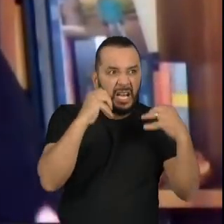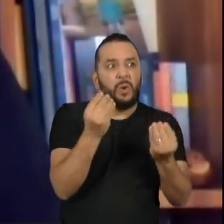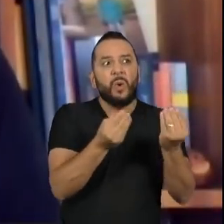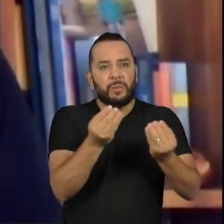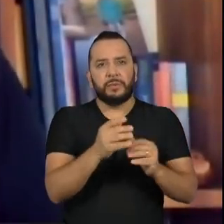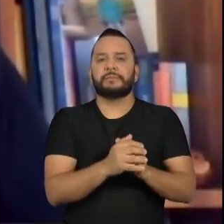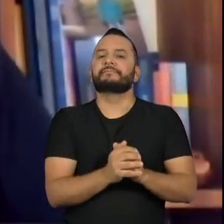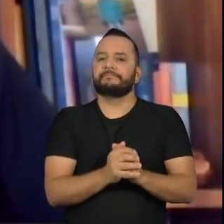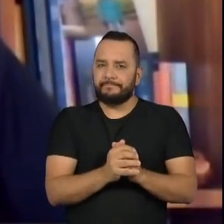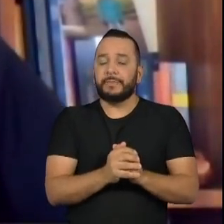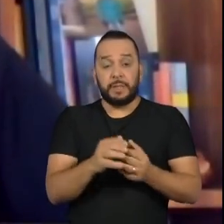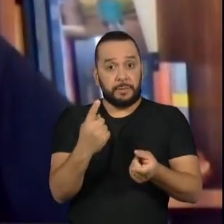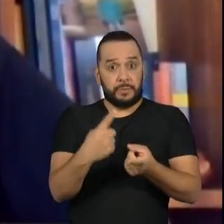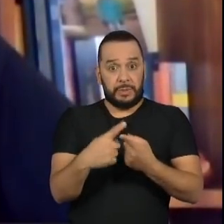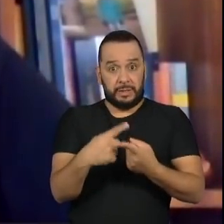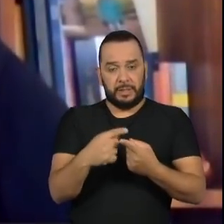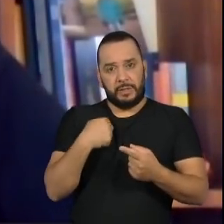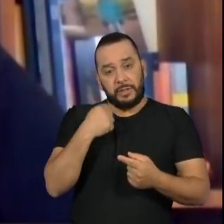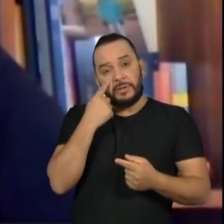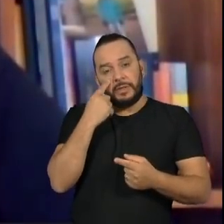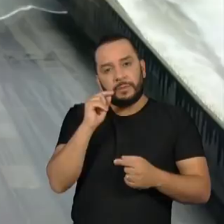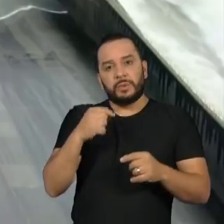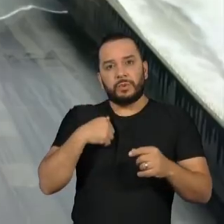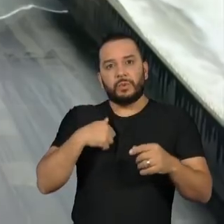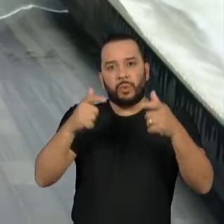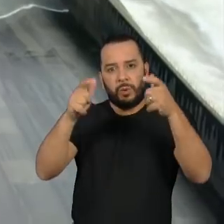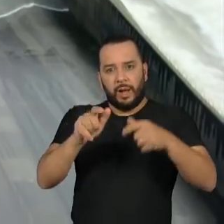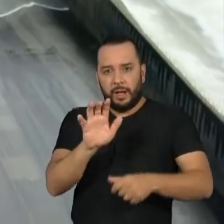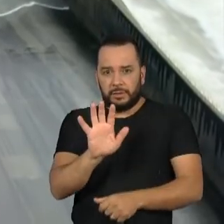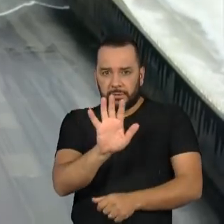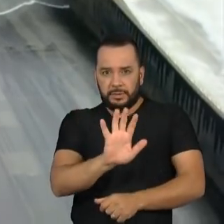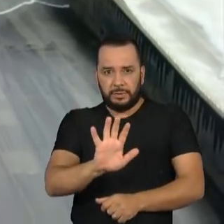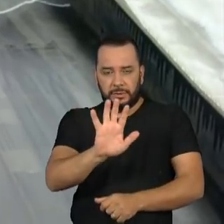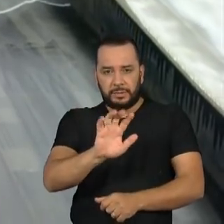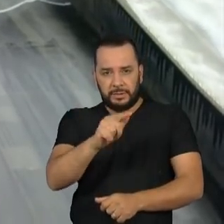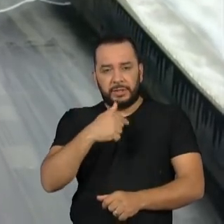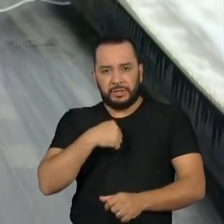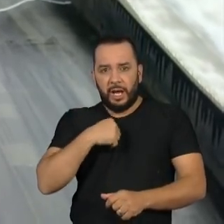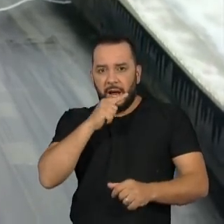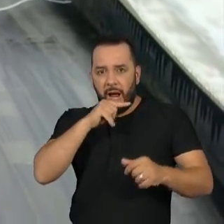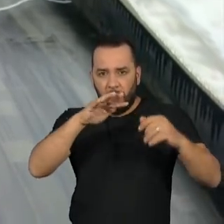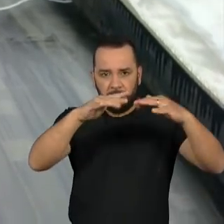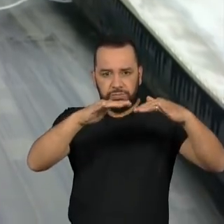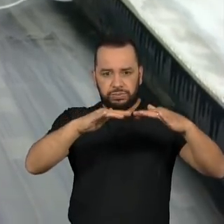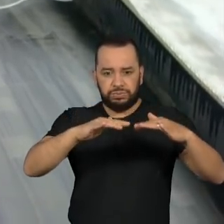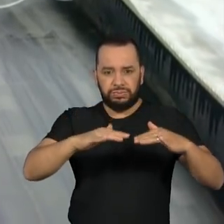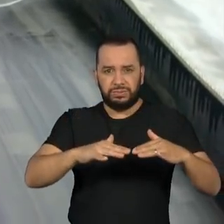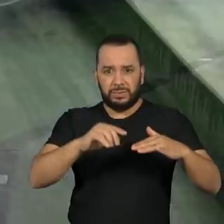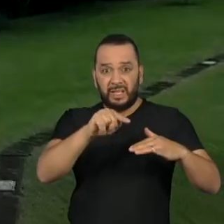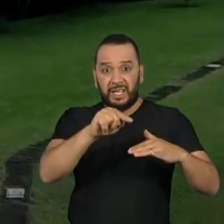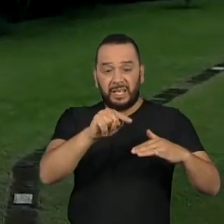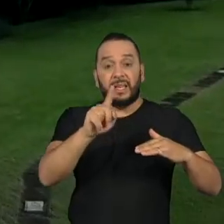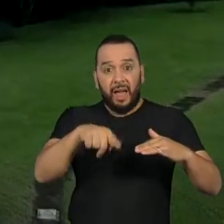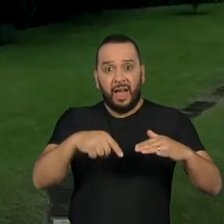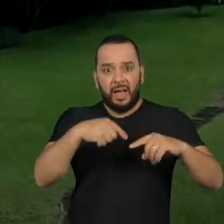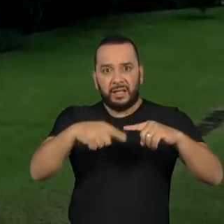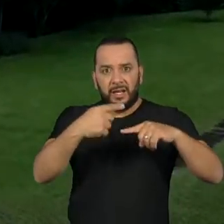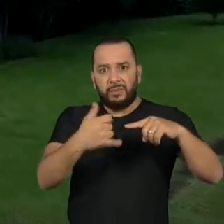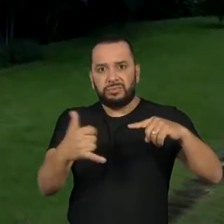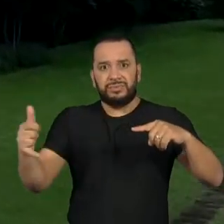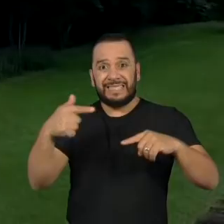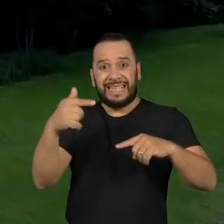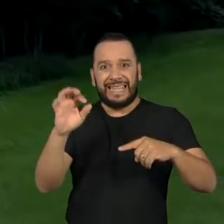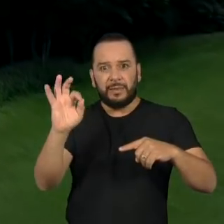região do país, que representa 70% da geração energética do país, com menos de 30% da sua